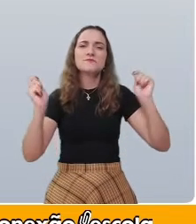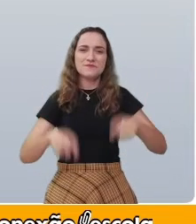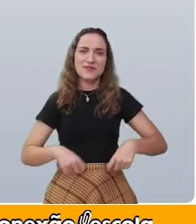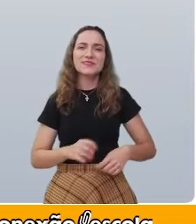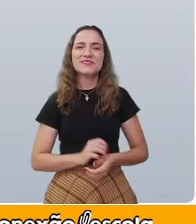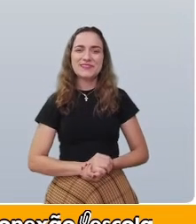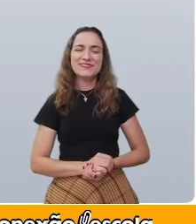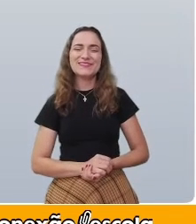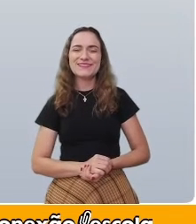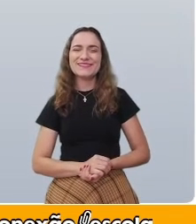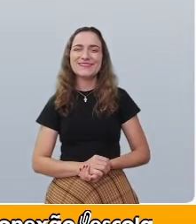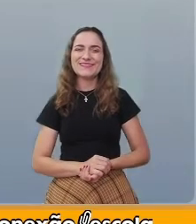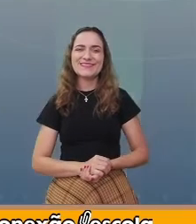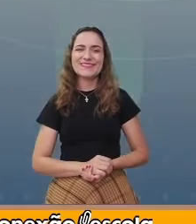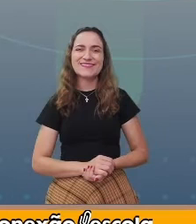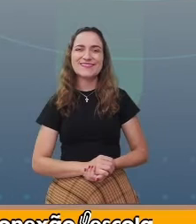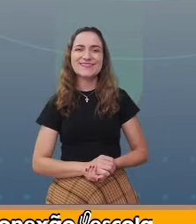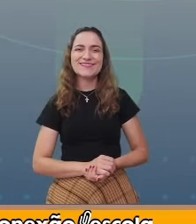possibilidades.